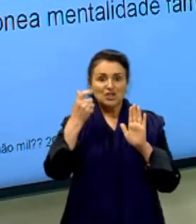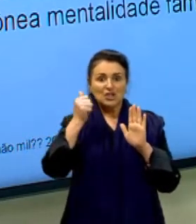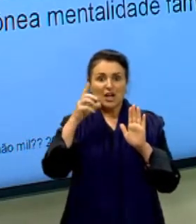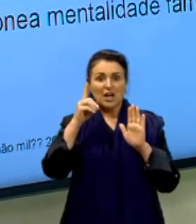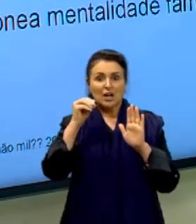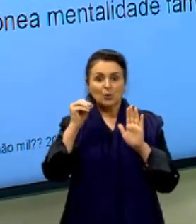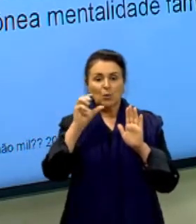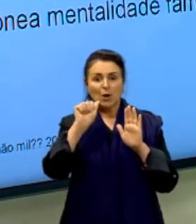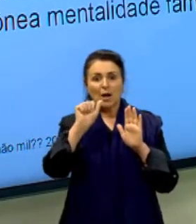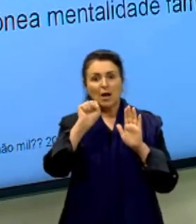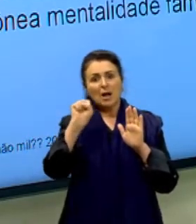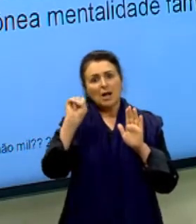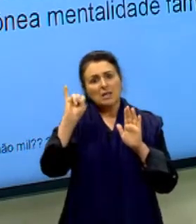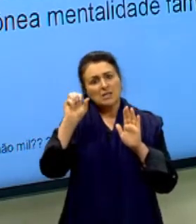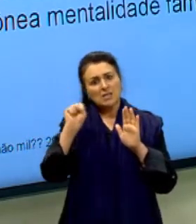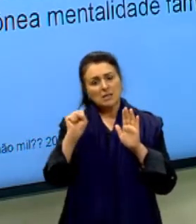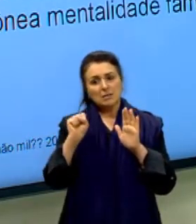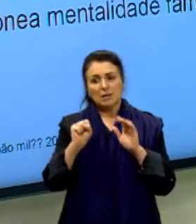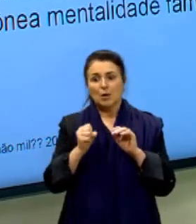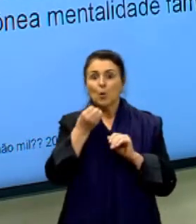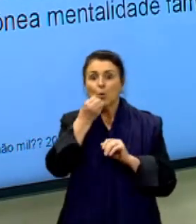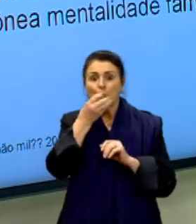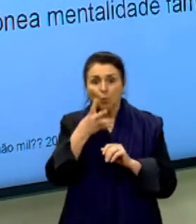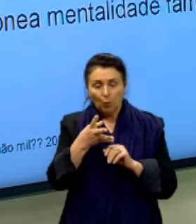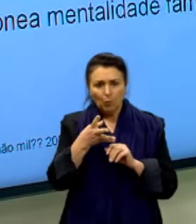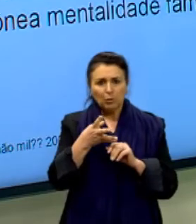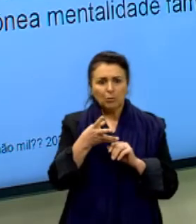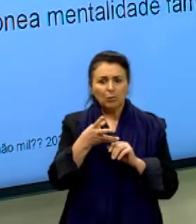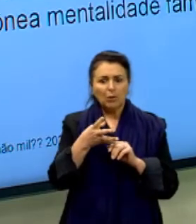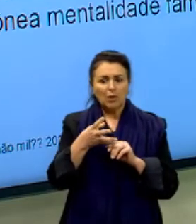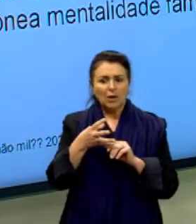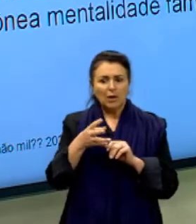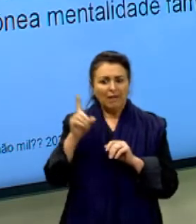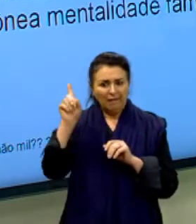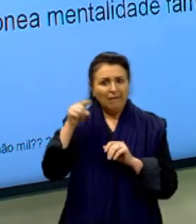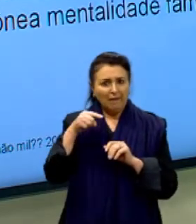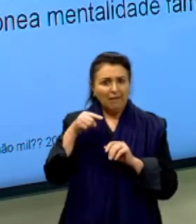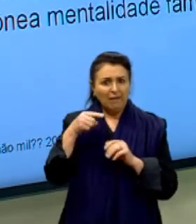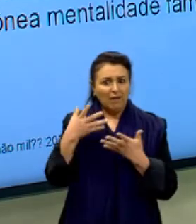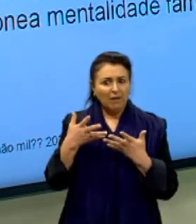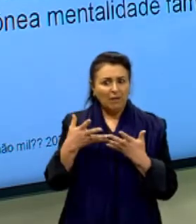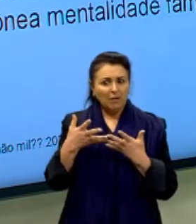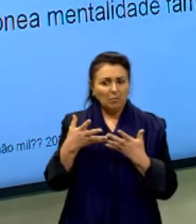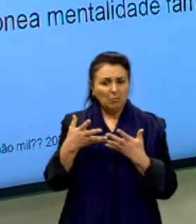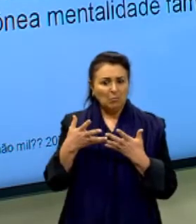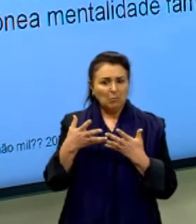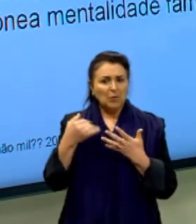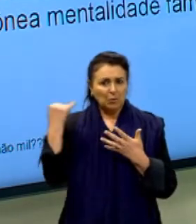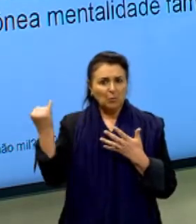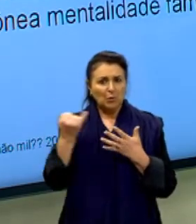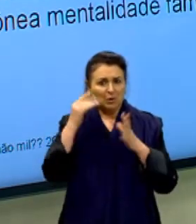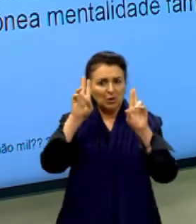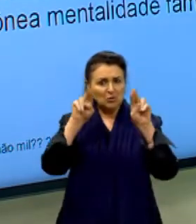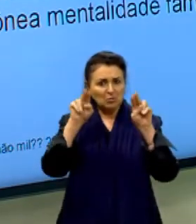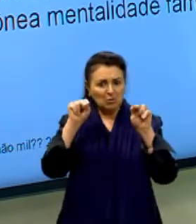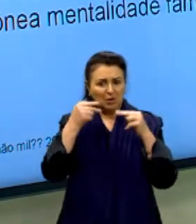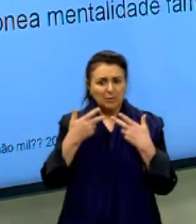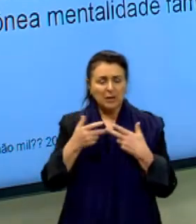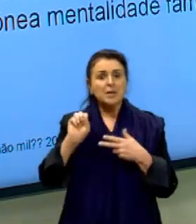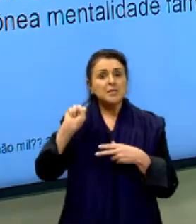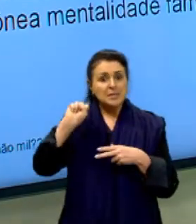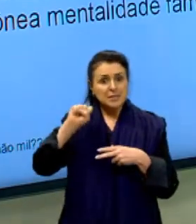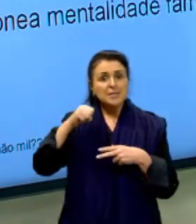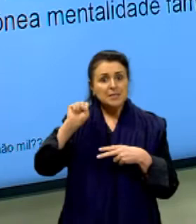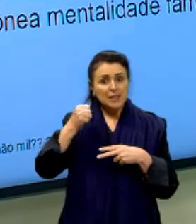ela usou, o alienista, é pertinente ao tema? É, né, gente? Por quê? Porque tem a ver com a questão